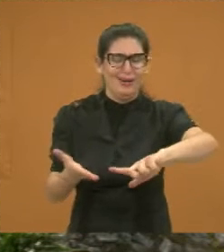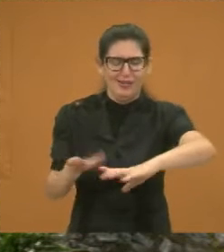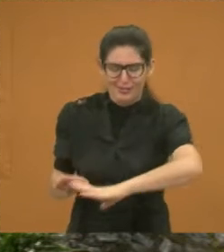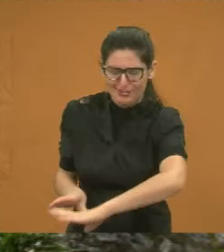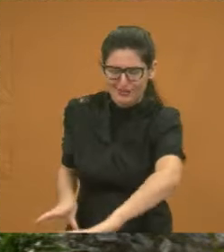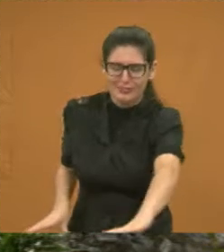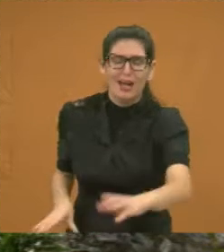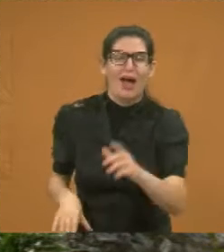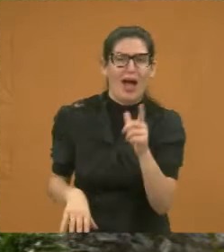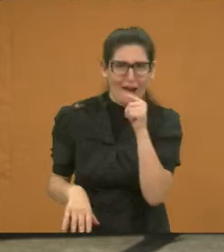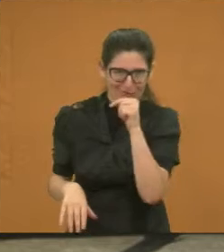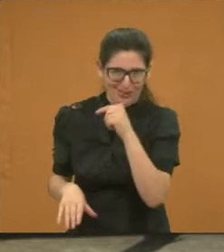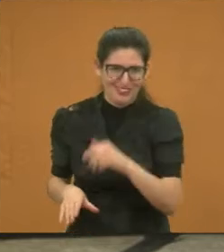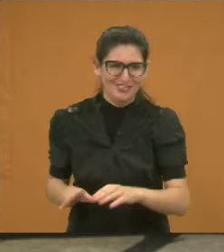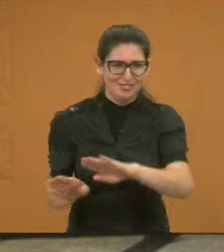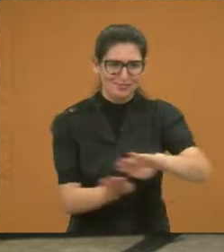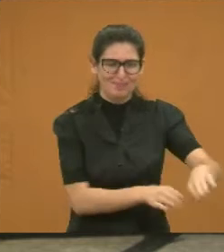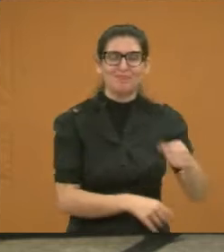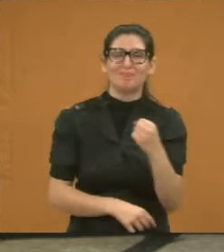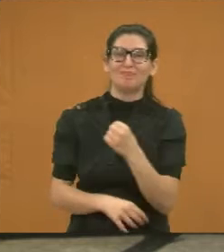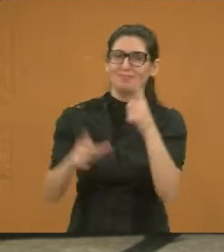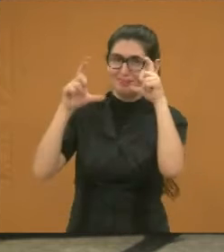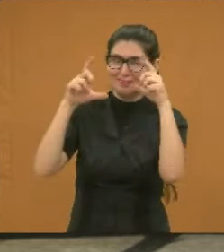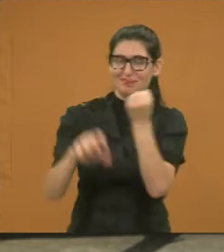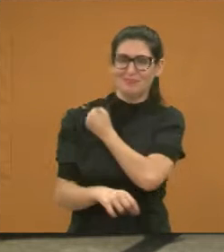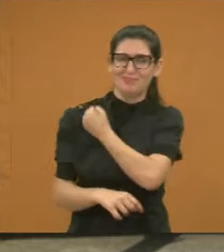A foto 3, por favor.